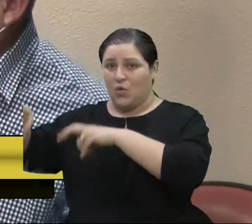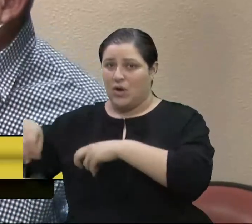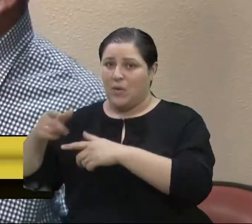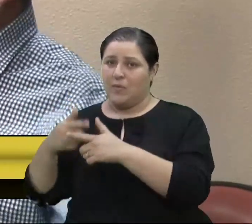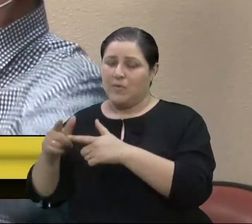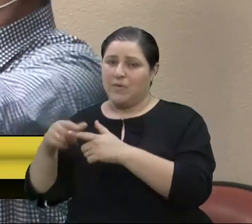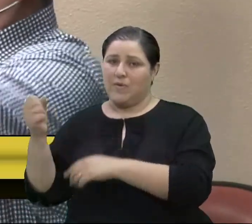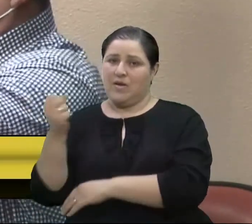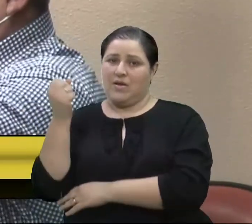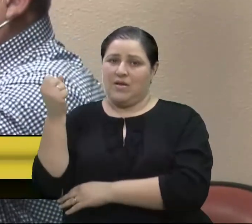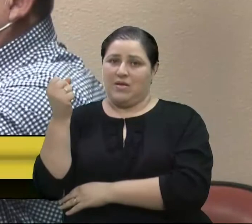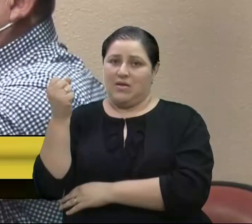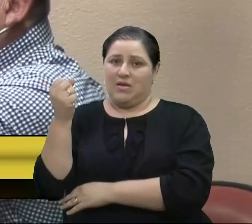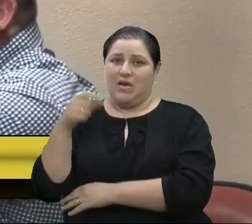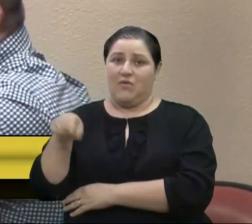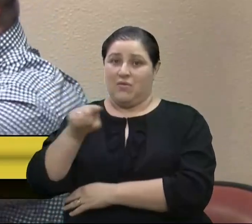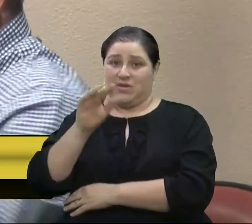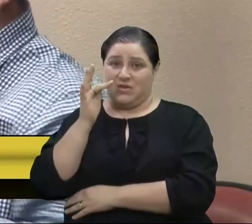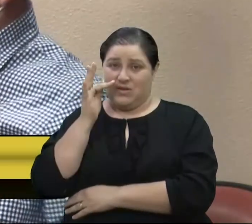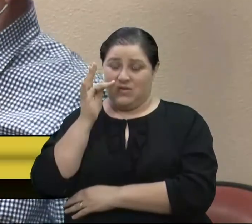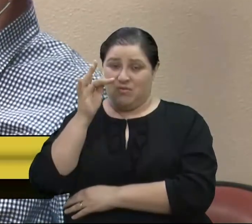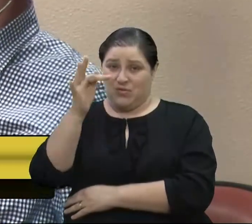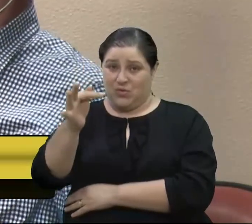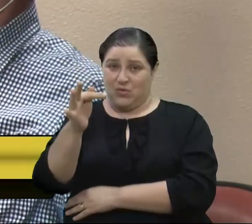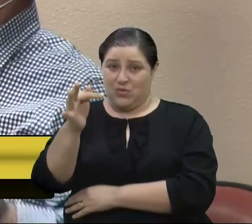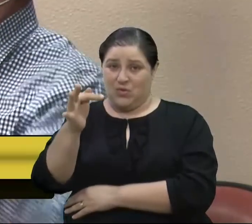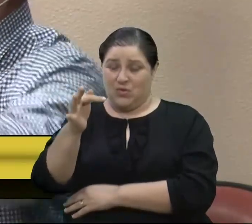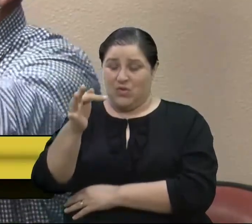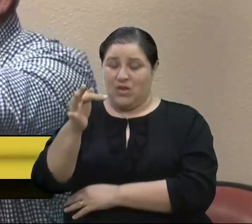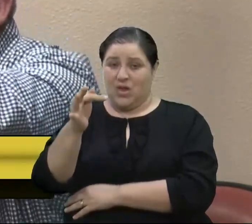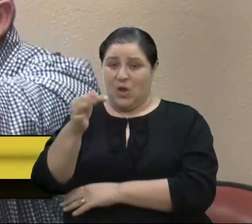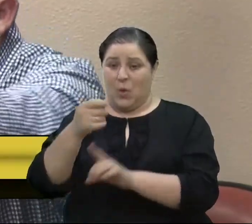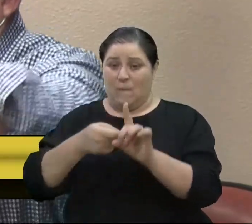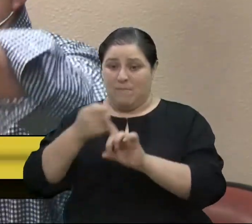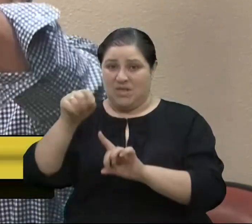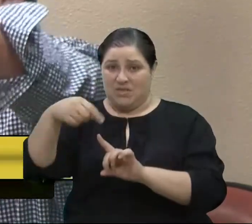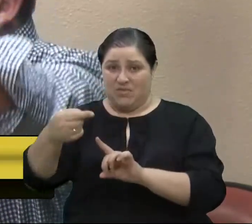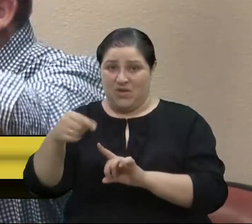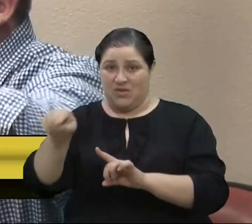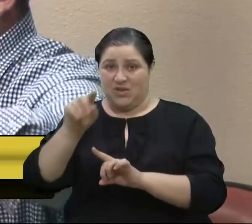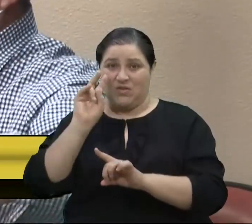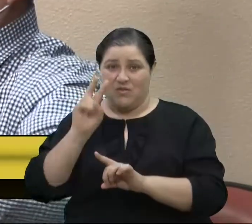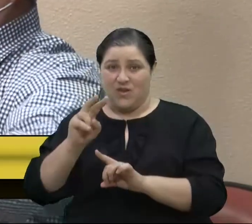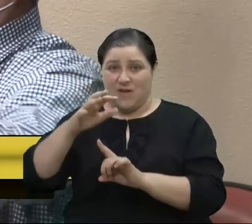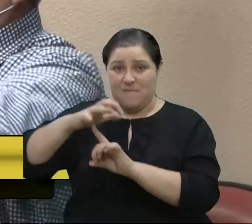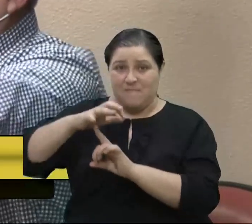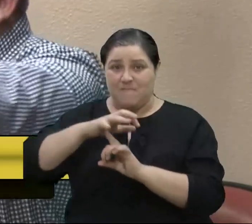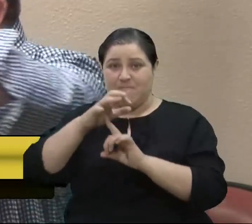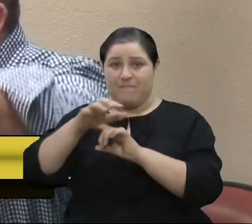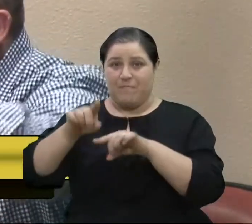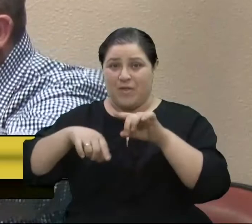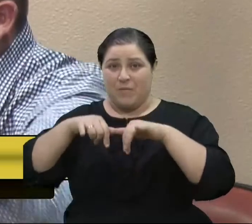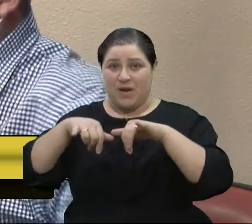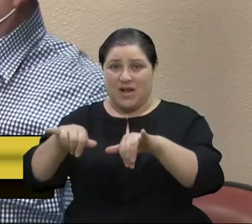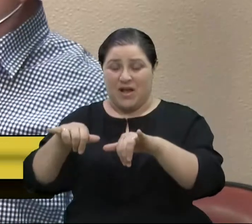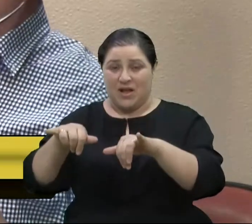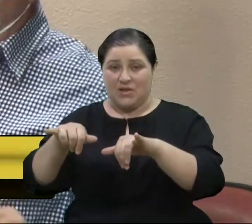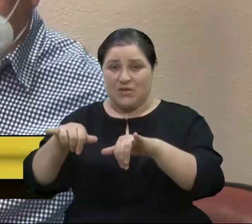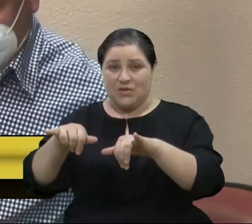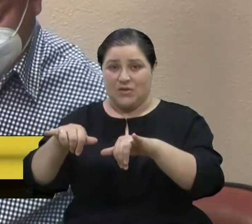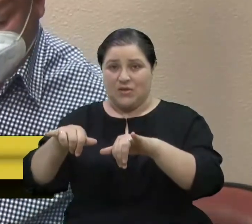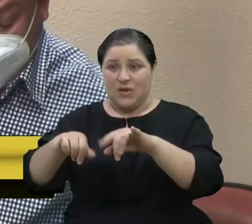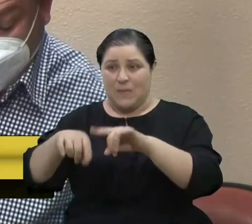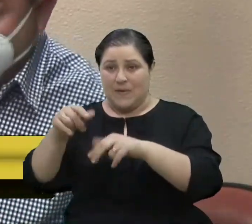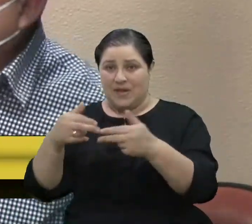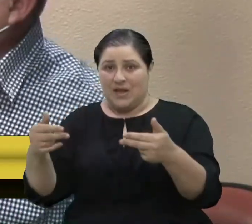produzir, e vocês vão ver o efeito aqui na cidade, aqui de 30 dias. Vocês vão ver nas feiras, no supermercado, vai desaparecer os verdes.